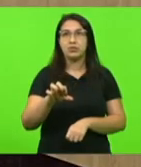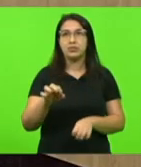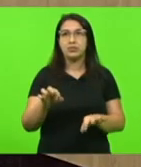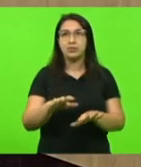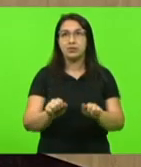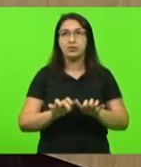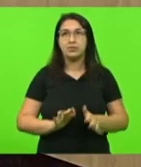aí está